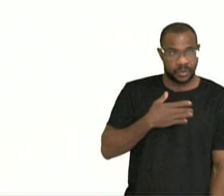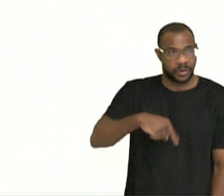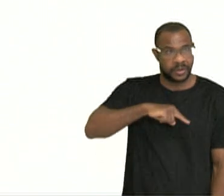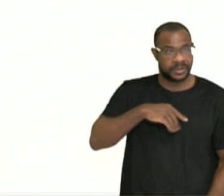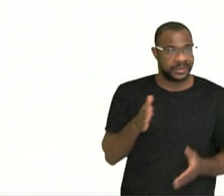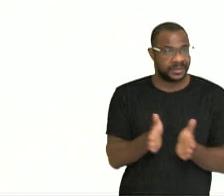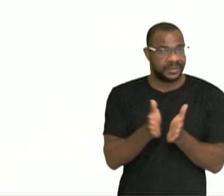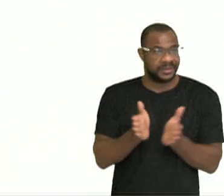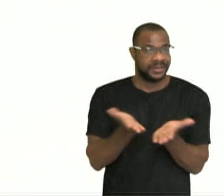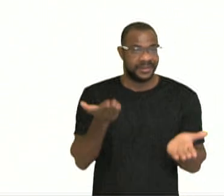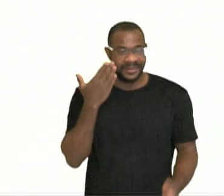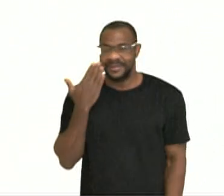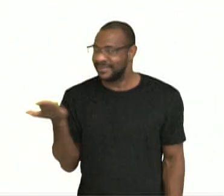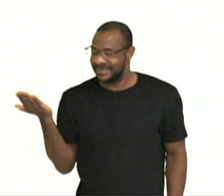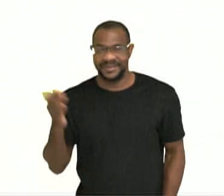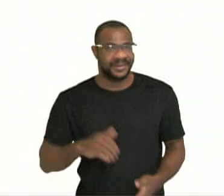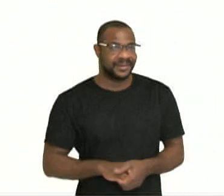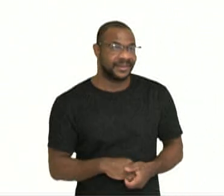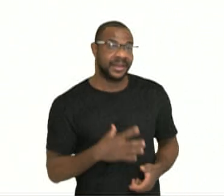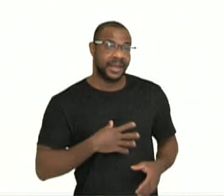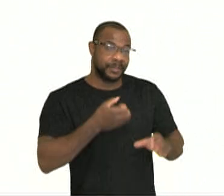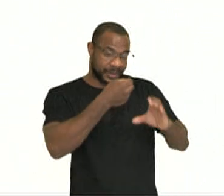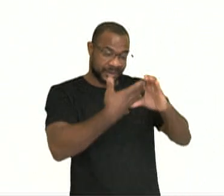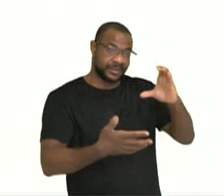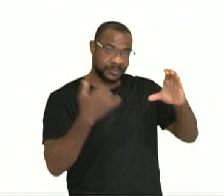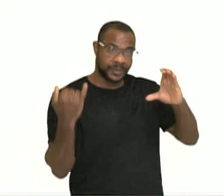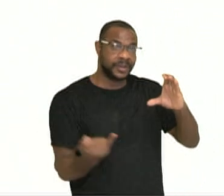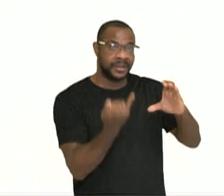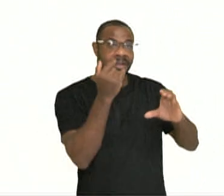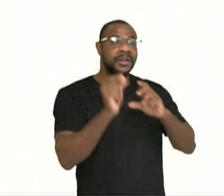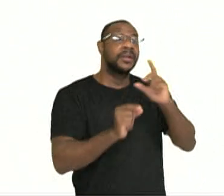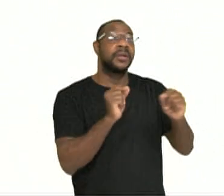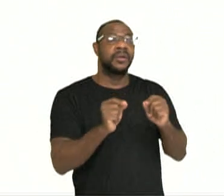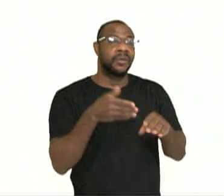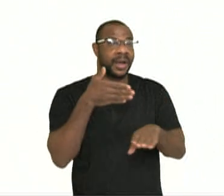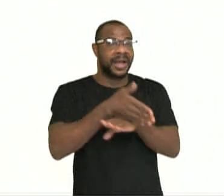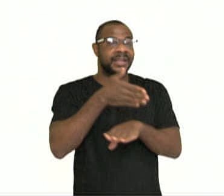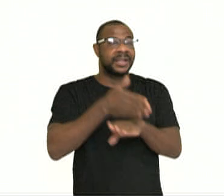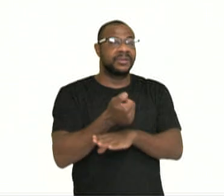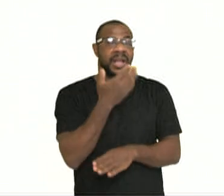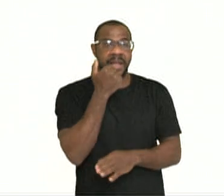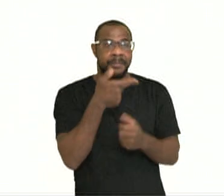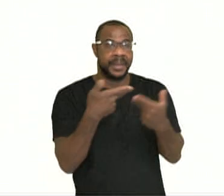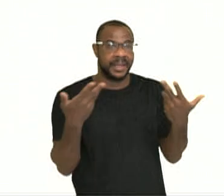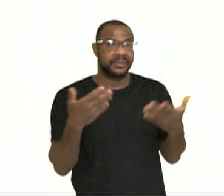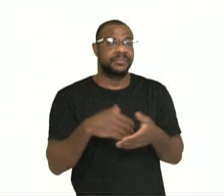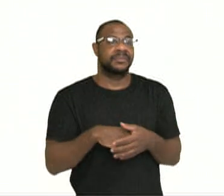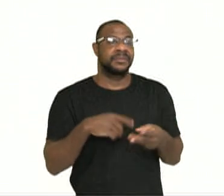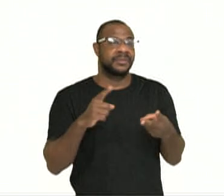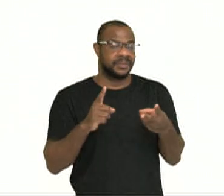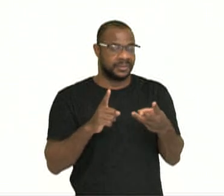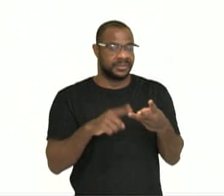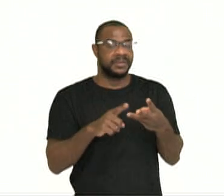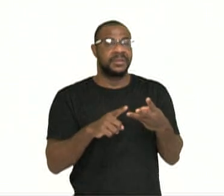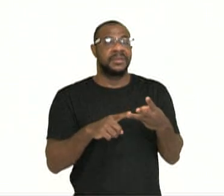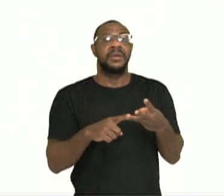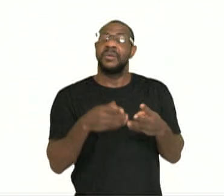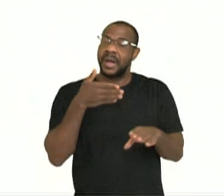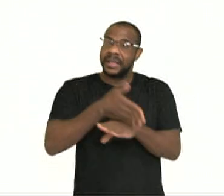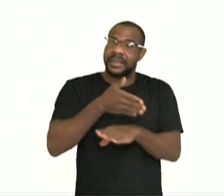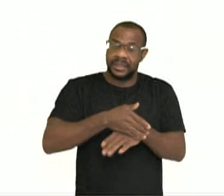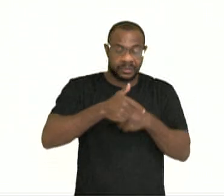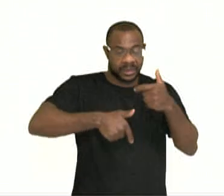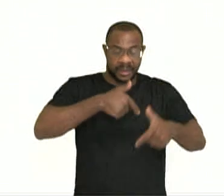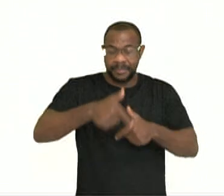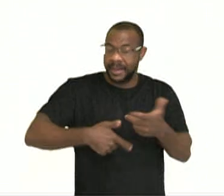alguma característica importante relacionada ao acesso ao alimento, ao acesso ao serviço, aquilo